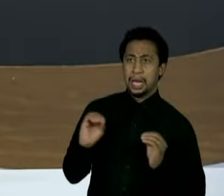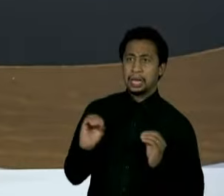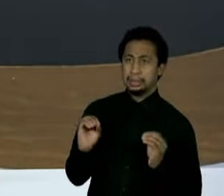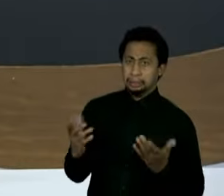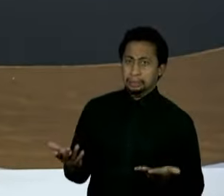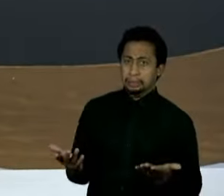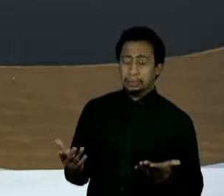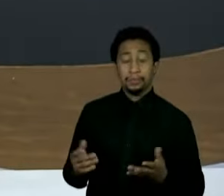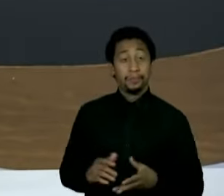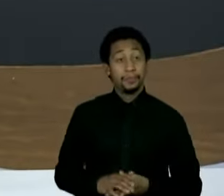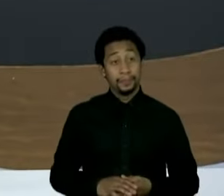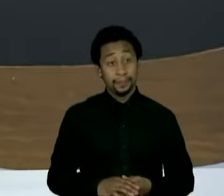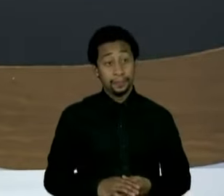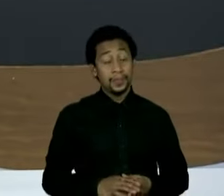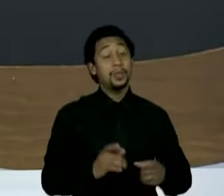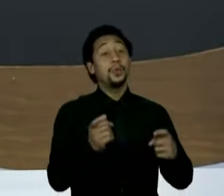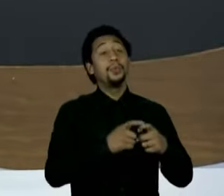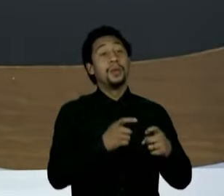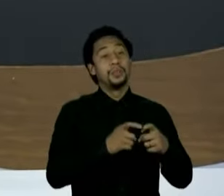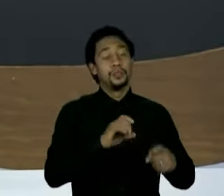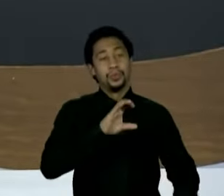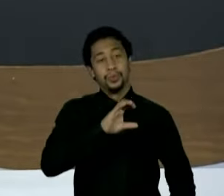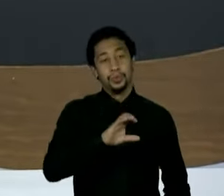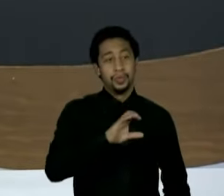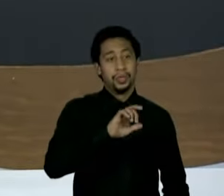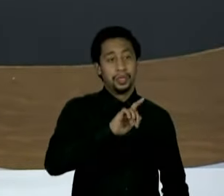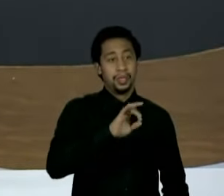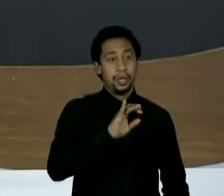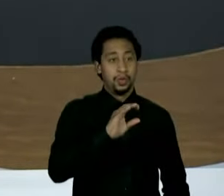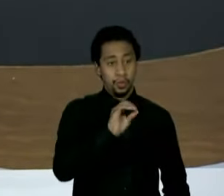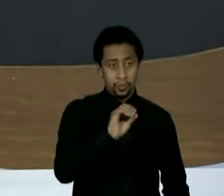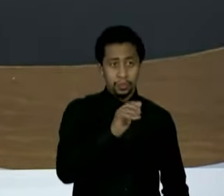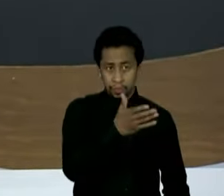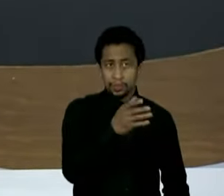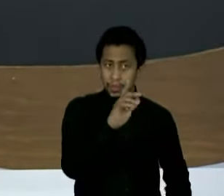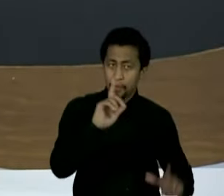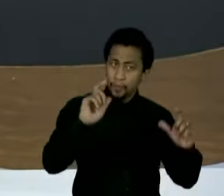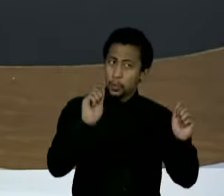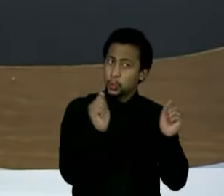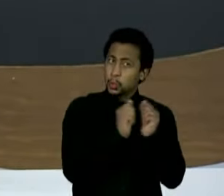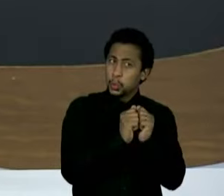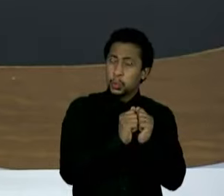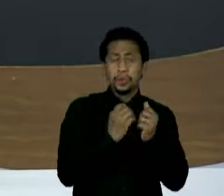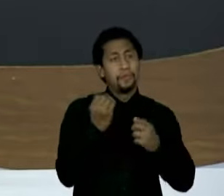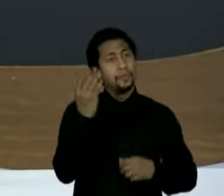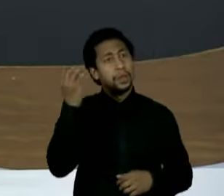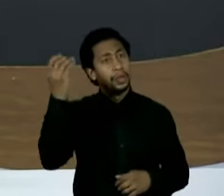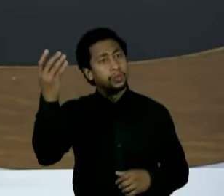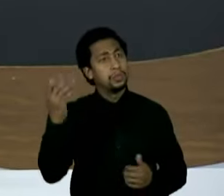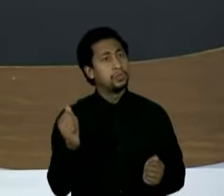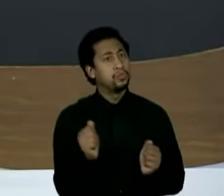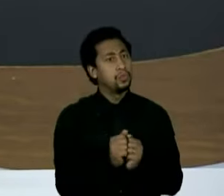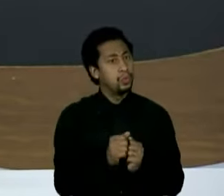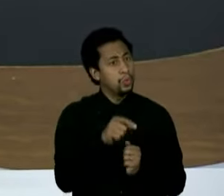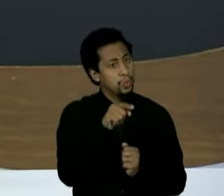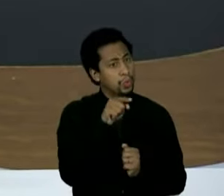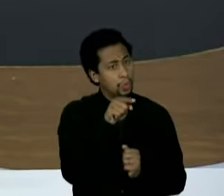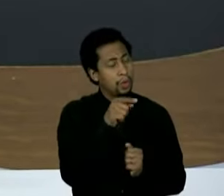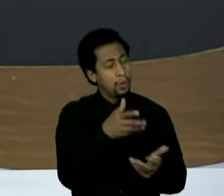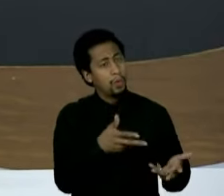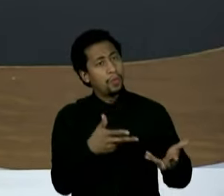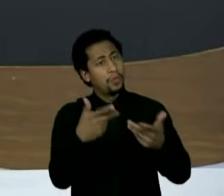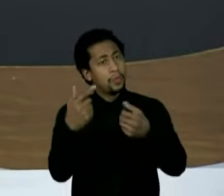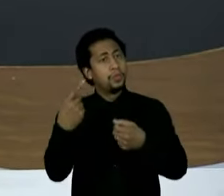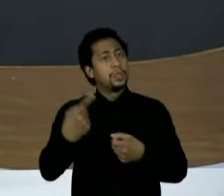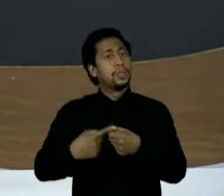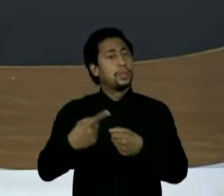relação com o médico Cleodson Garcia Montalho, o senhor apareceu em várias fotos com ele, inclusive viajou a convite dele para o interior